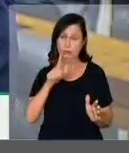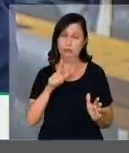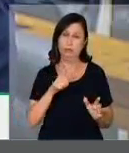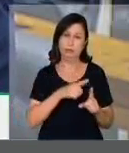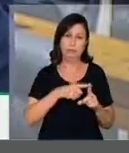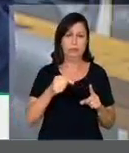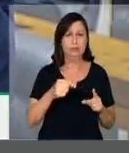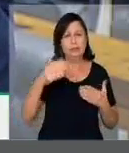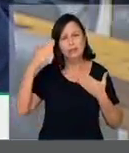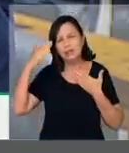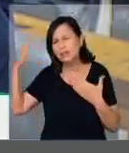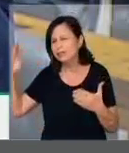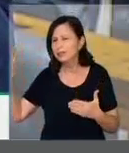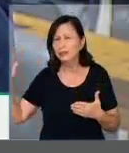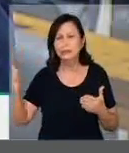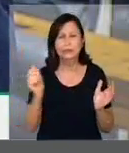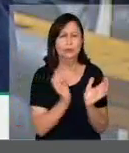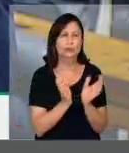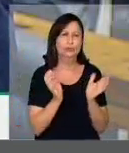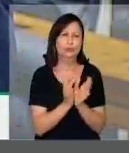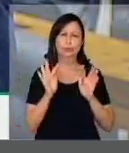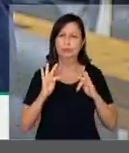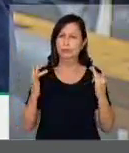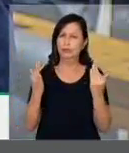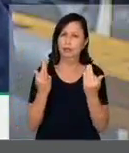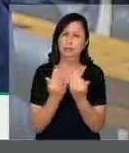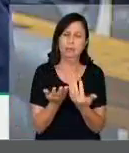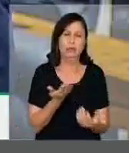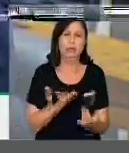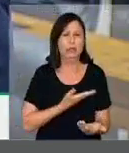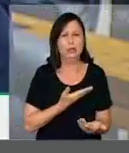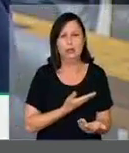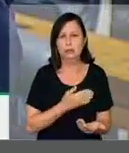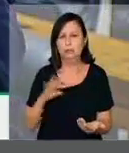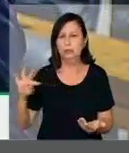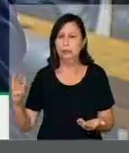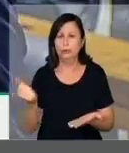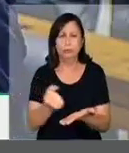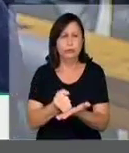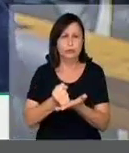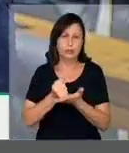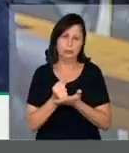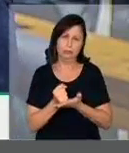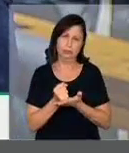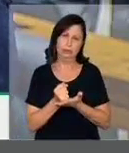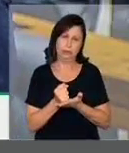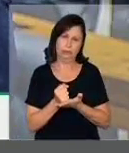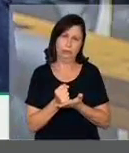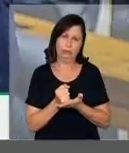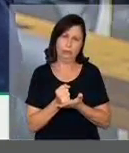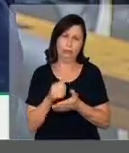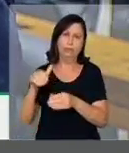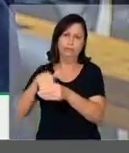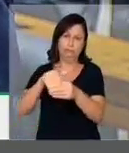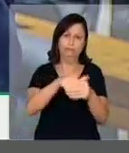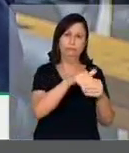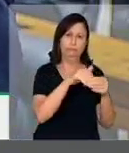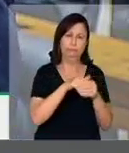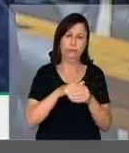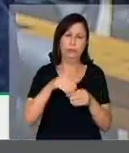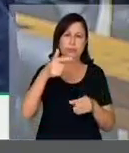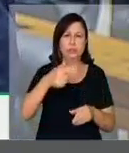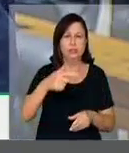Agradecer a equipe, agradecer os familiares, agradecer os amigos e todos os eleitores. Mais uma vez, mais de